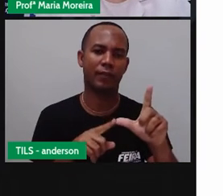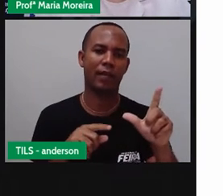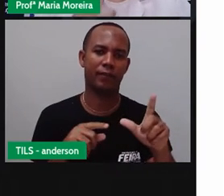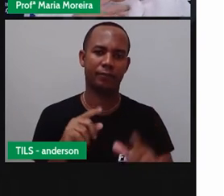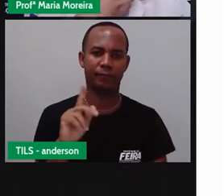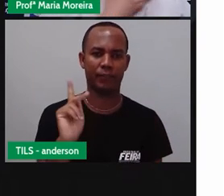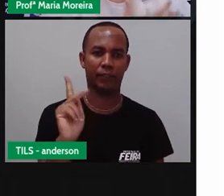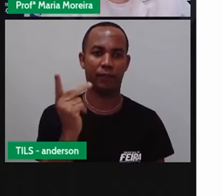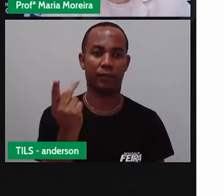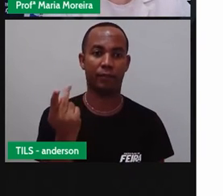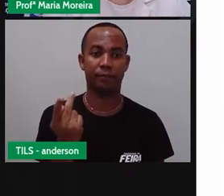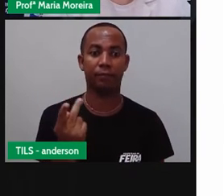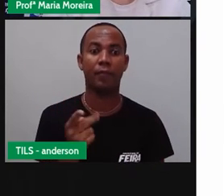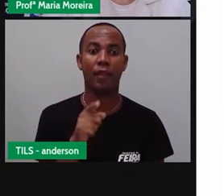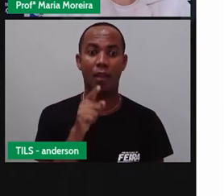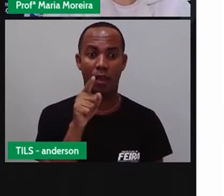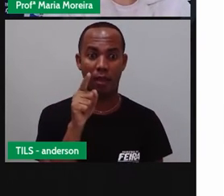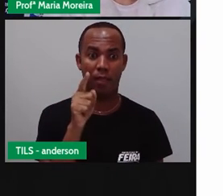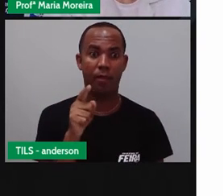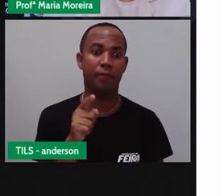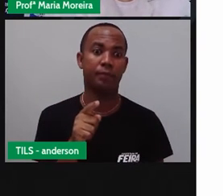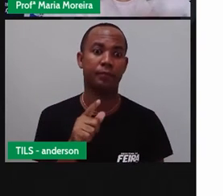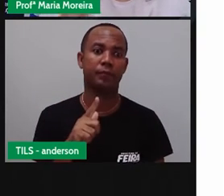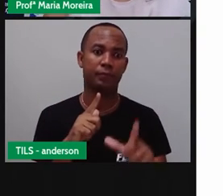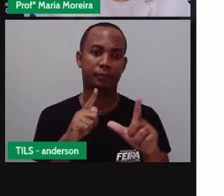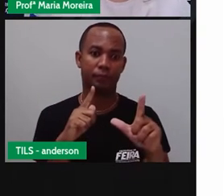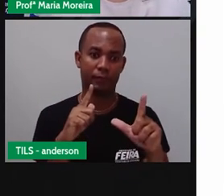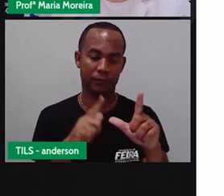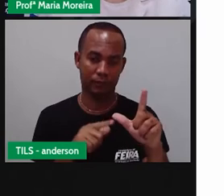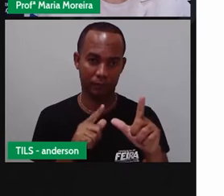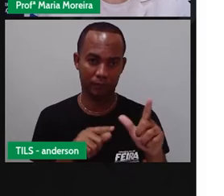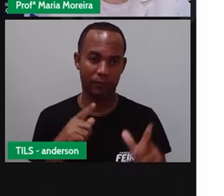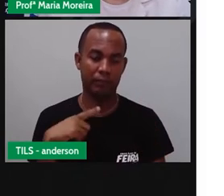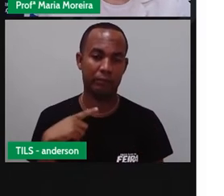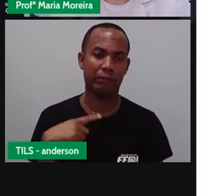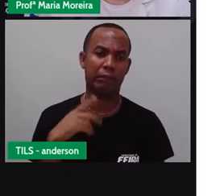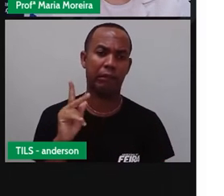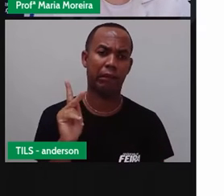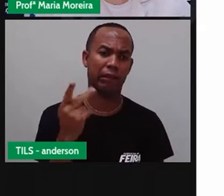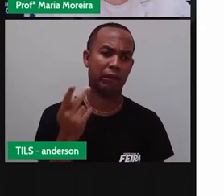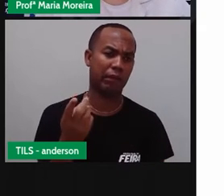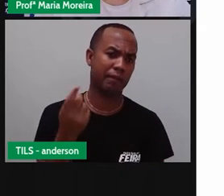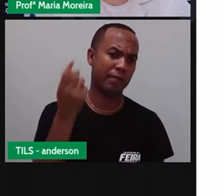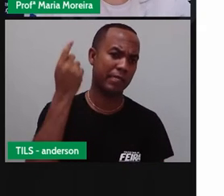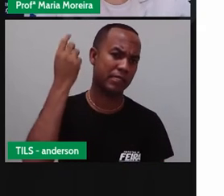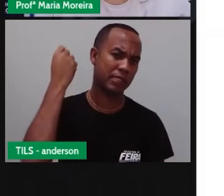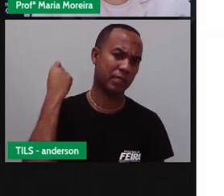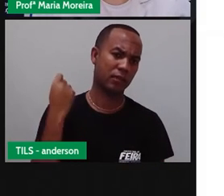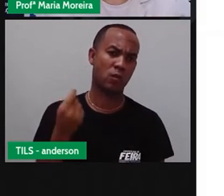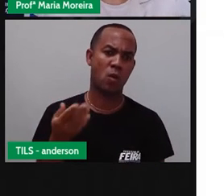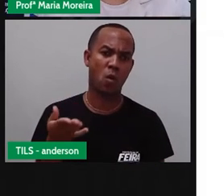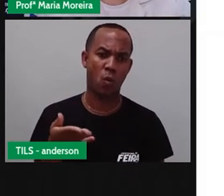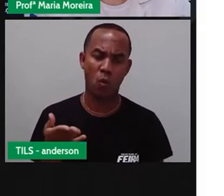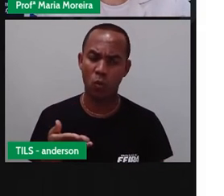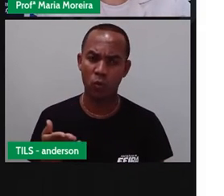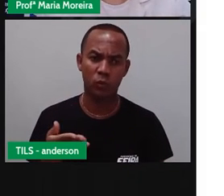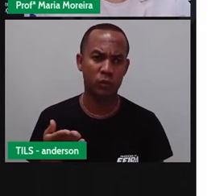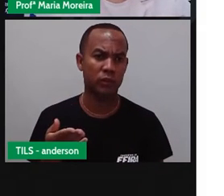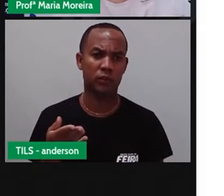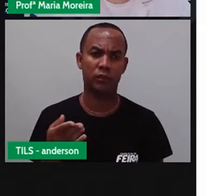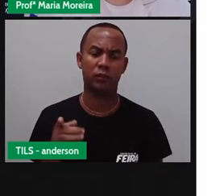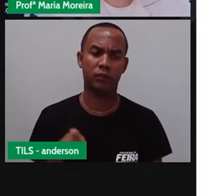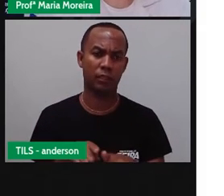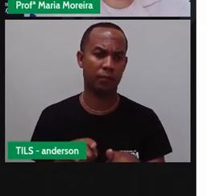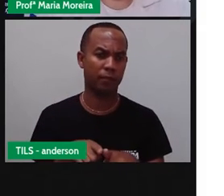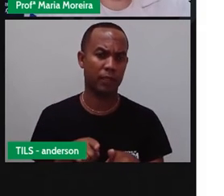no grego. E essas palavras, elas já vêm com H desde a sua origem. E nos dias de hoje, a letra H, ela não tem som,